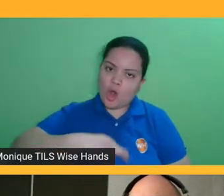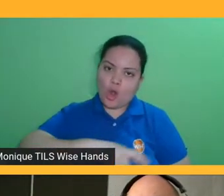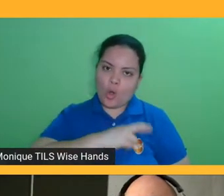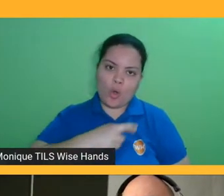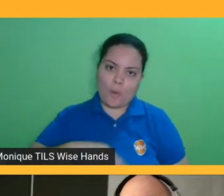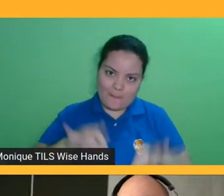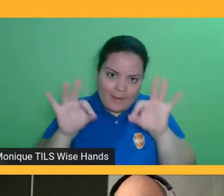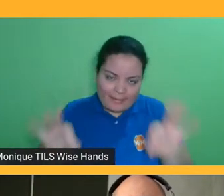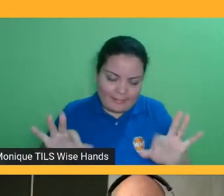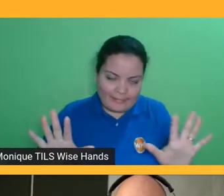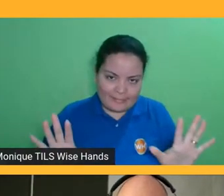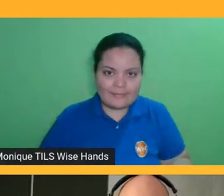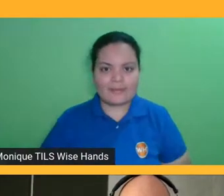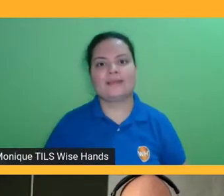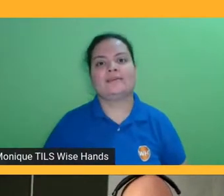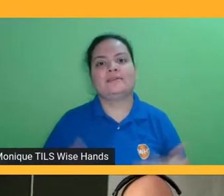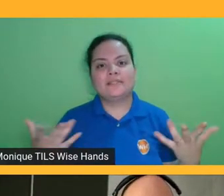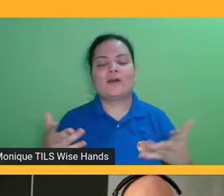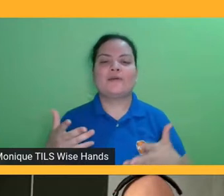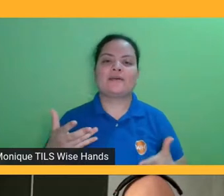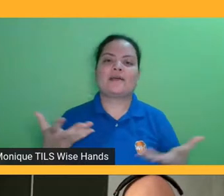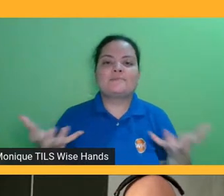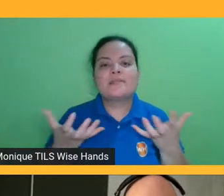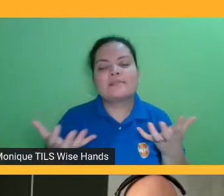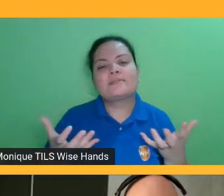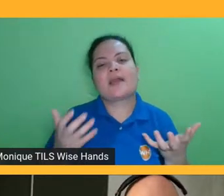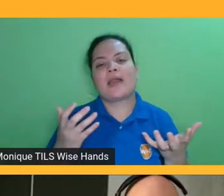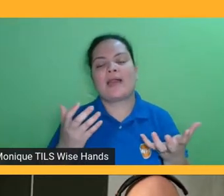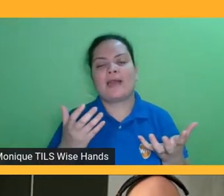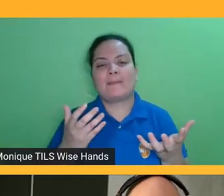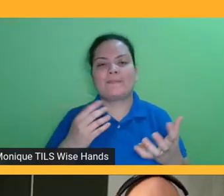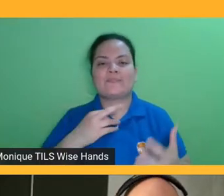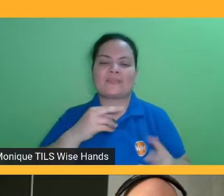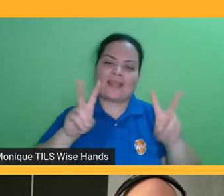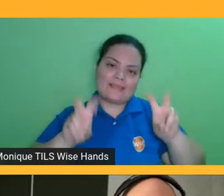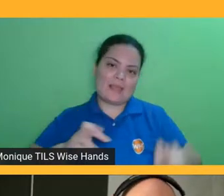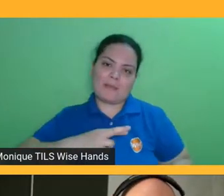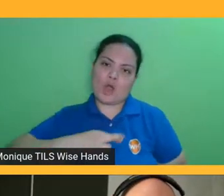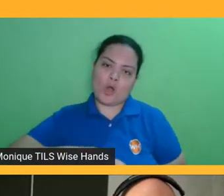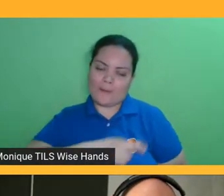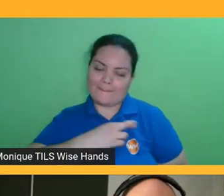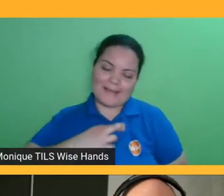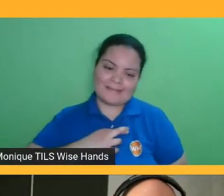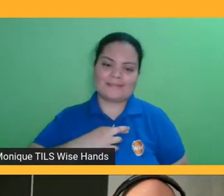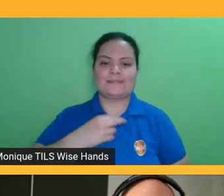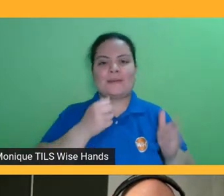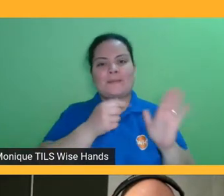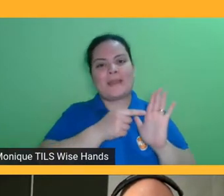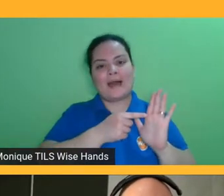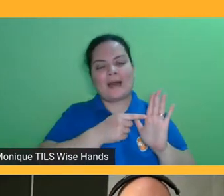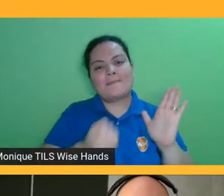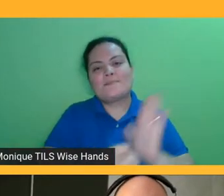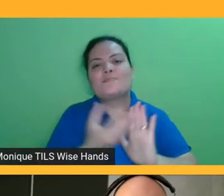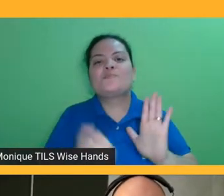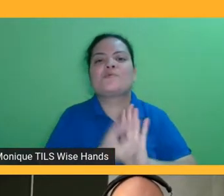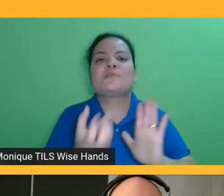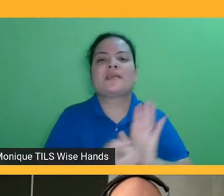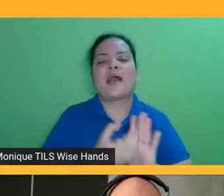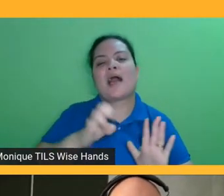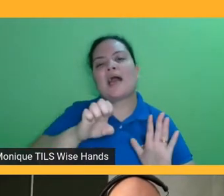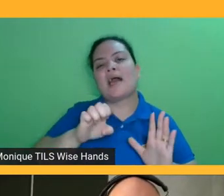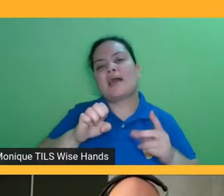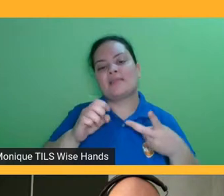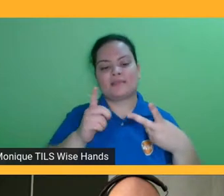vezes a gente adquire um livro para publicar só em ebook, e aí já teve casos que foi um sucesso estrondoso, e aí a gente também publicou